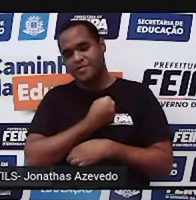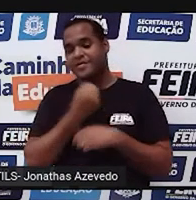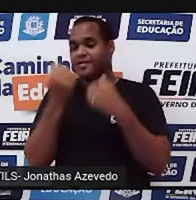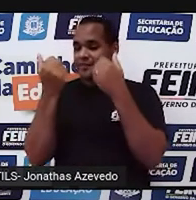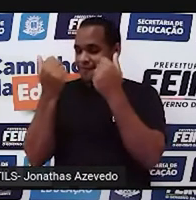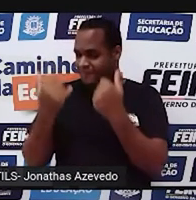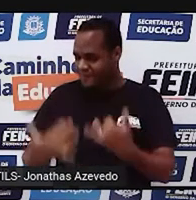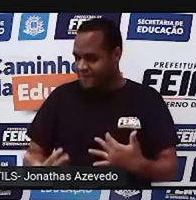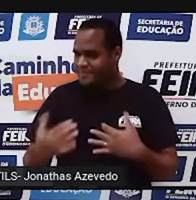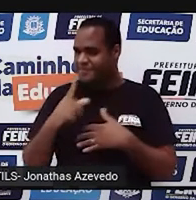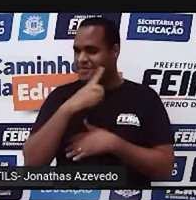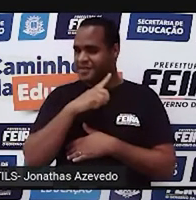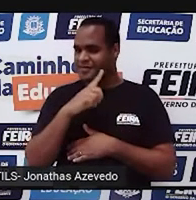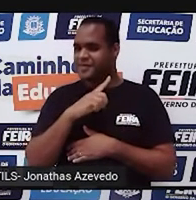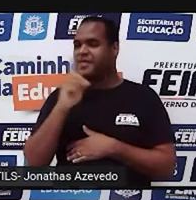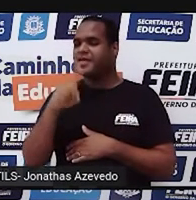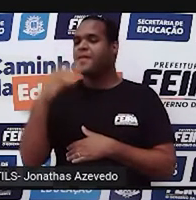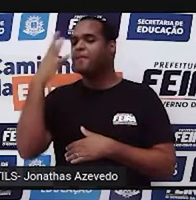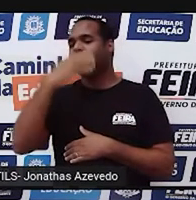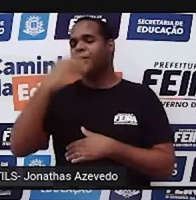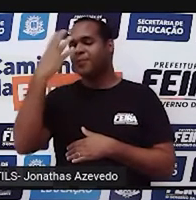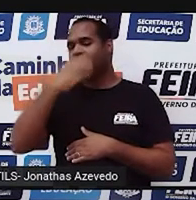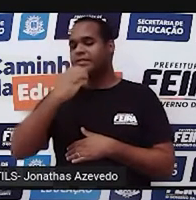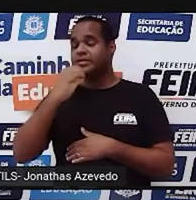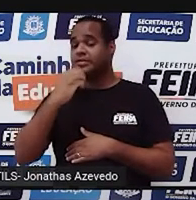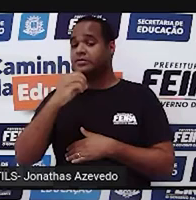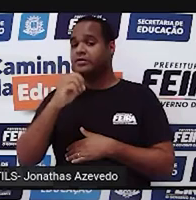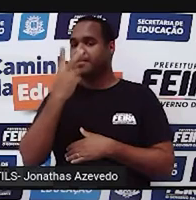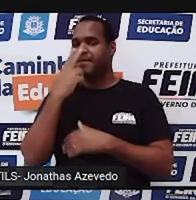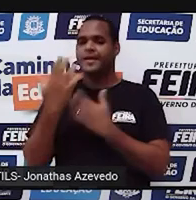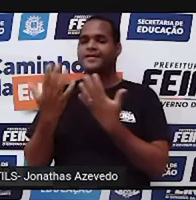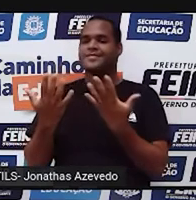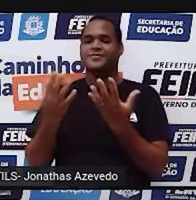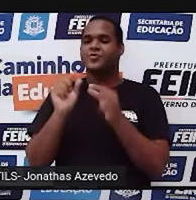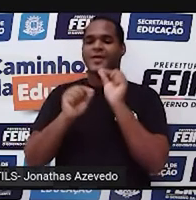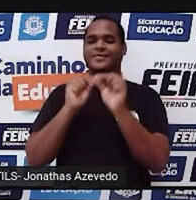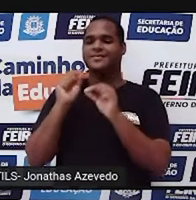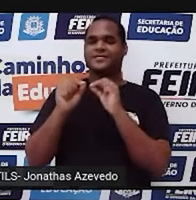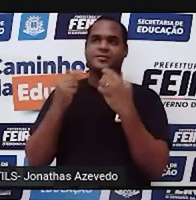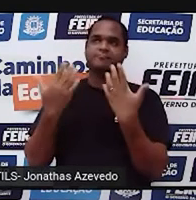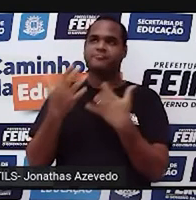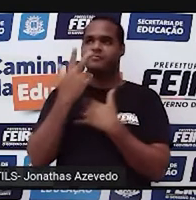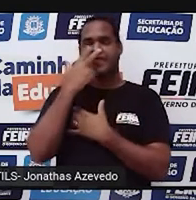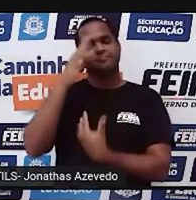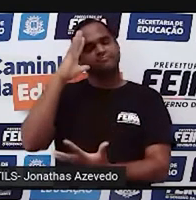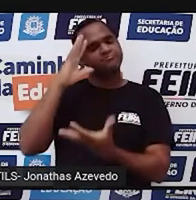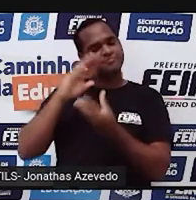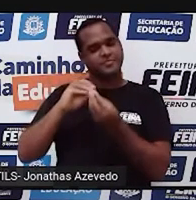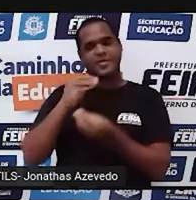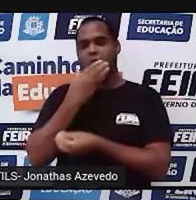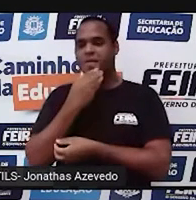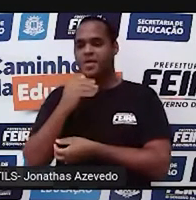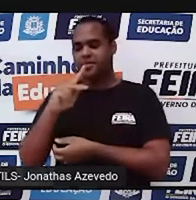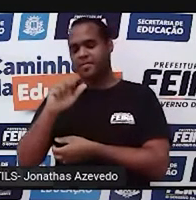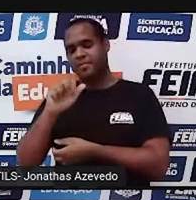é, de fato bonitos, né? Eu acho que é, também concordo com o Paul, né,